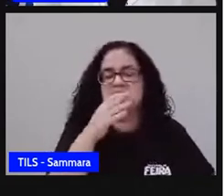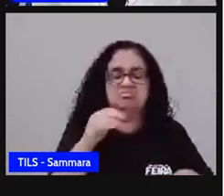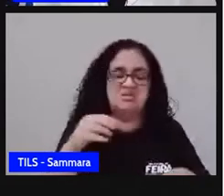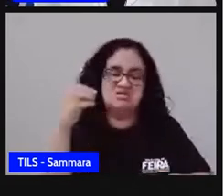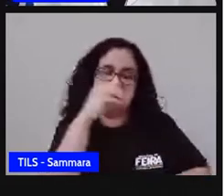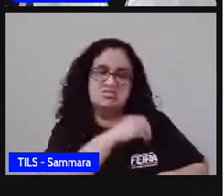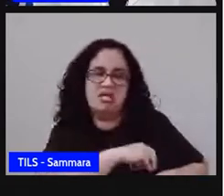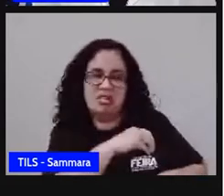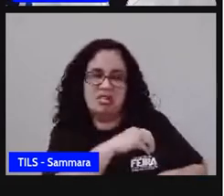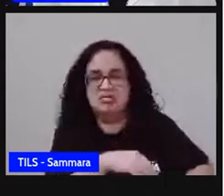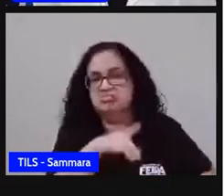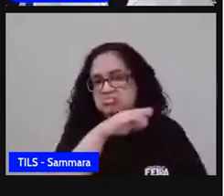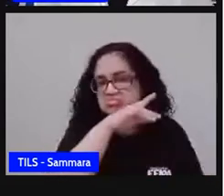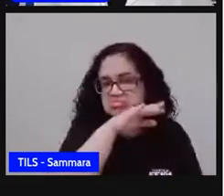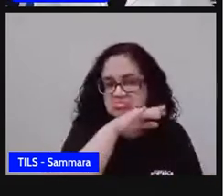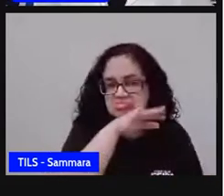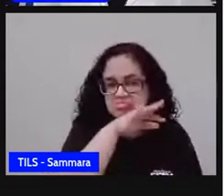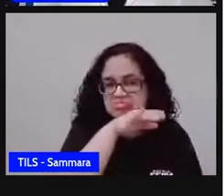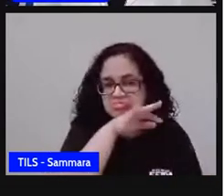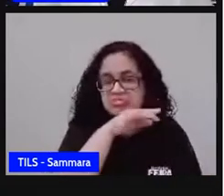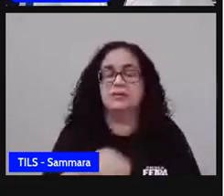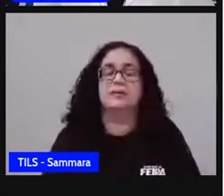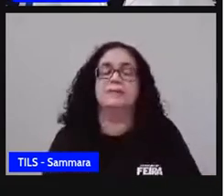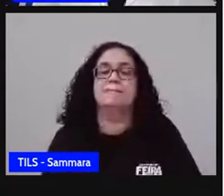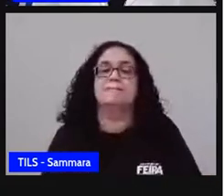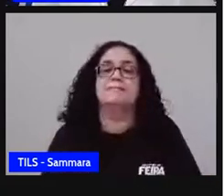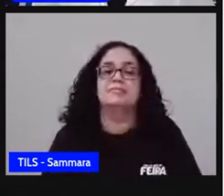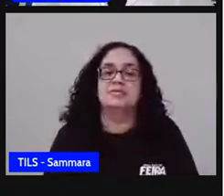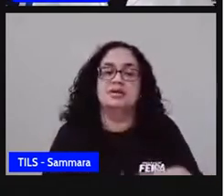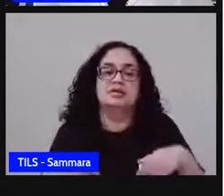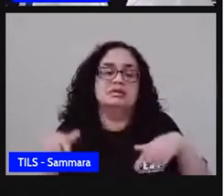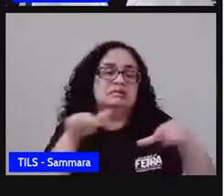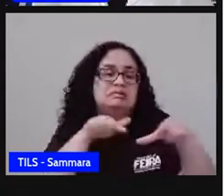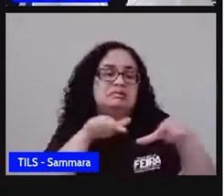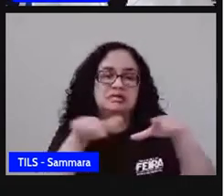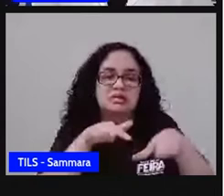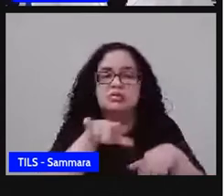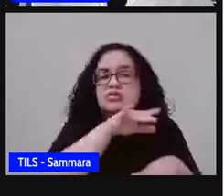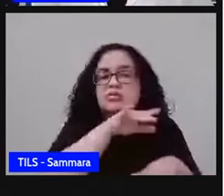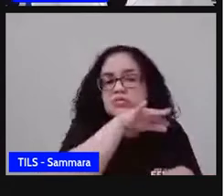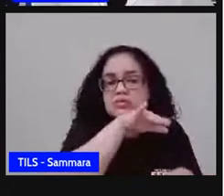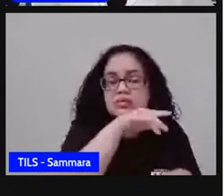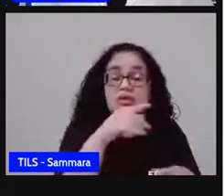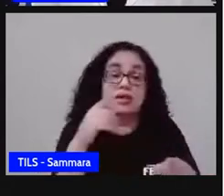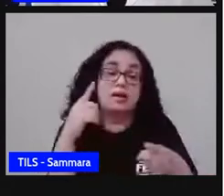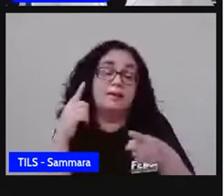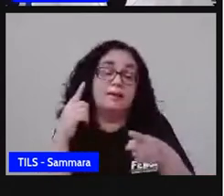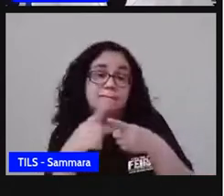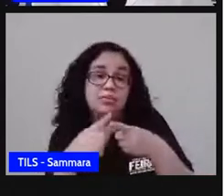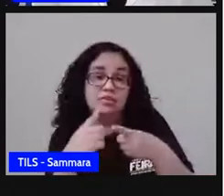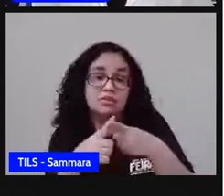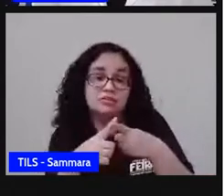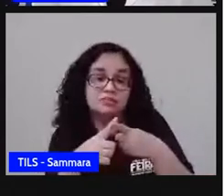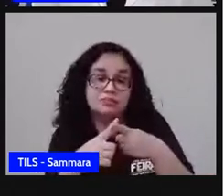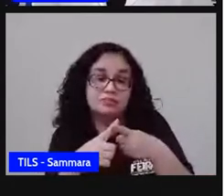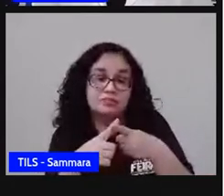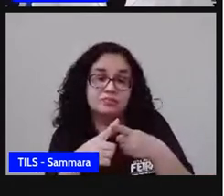bons cargos, principalmente cargos de poder e de decisão, por conta realmente